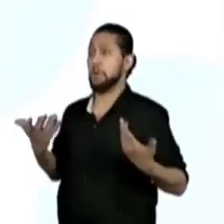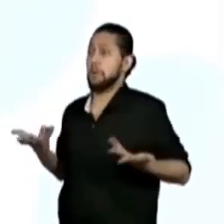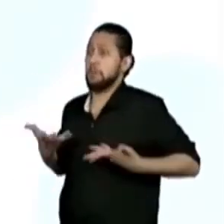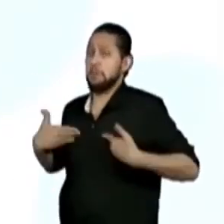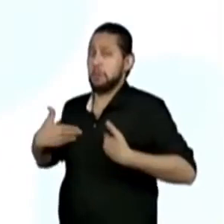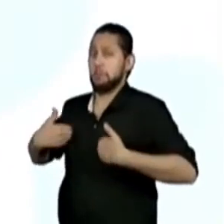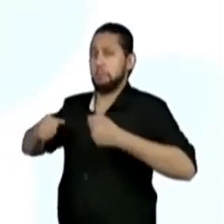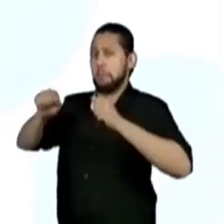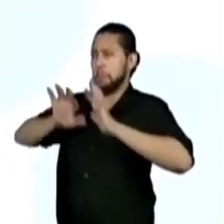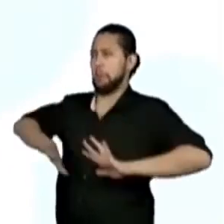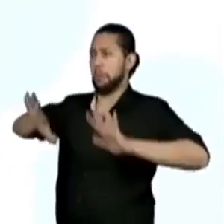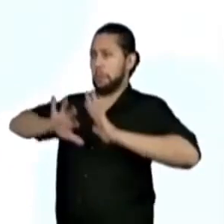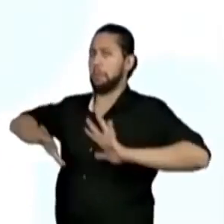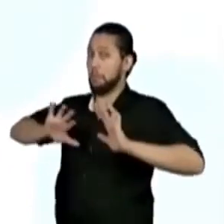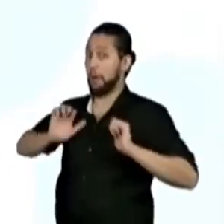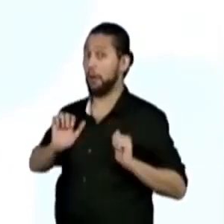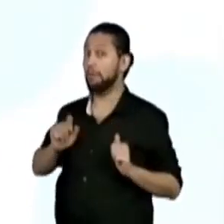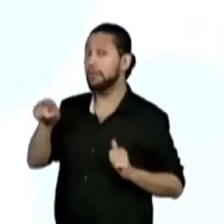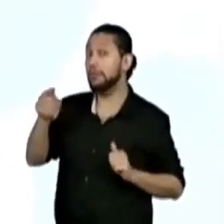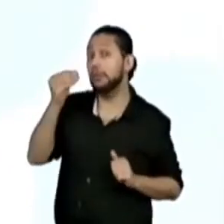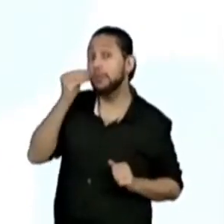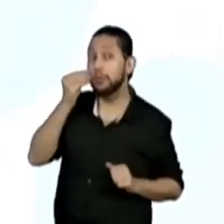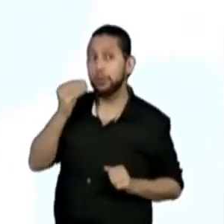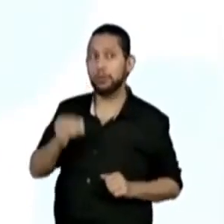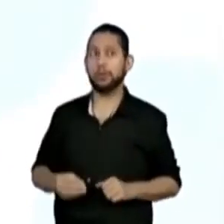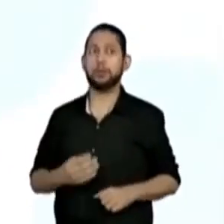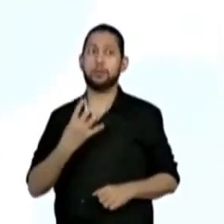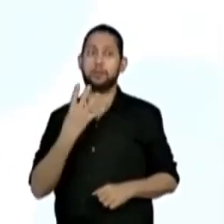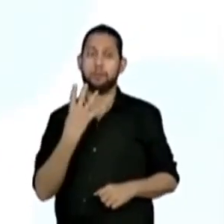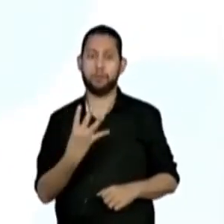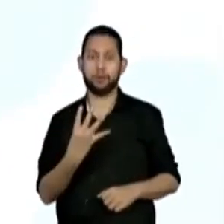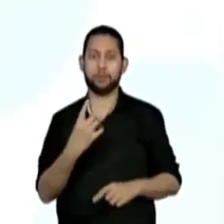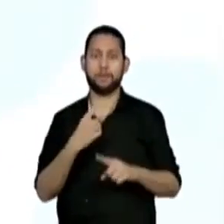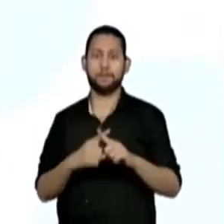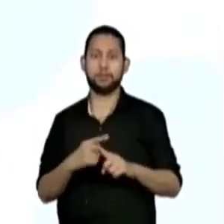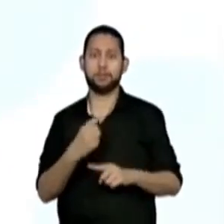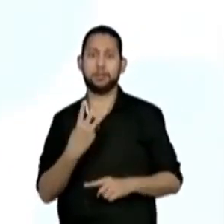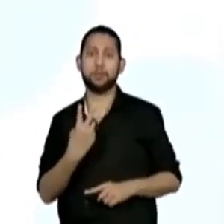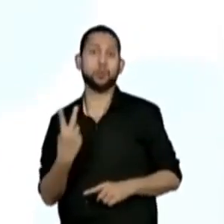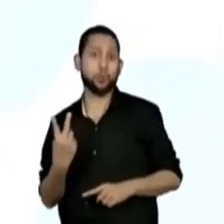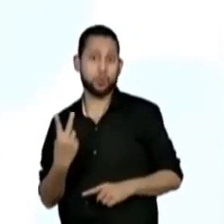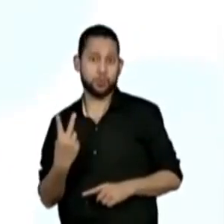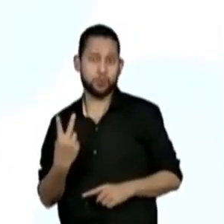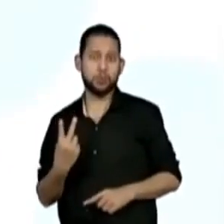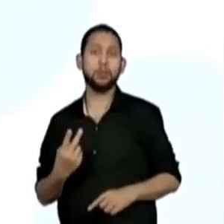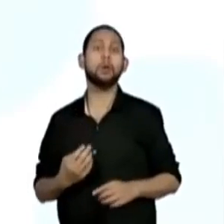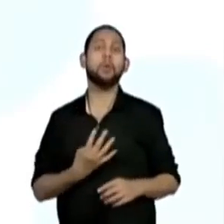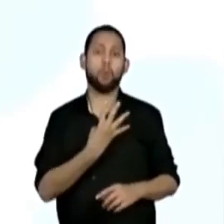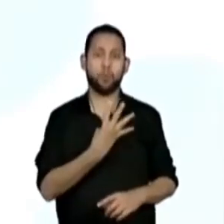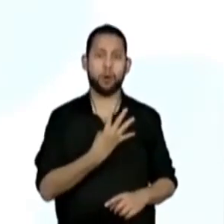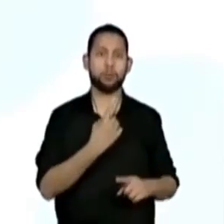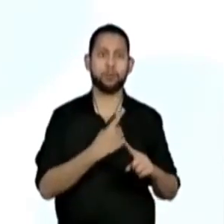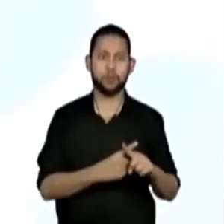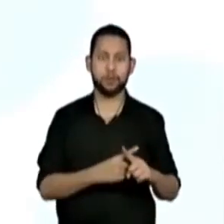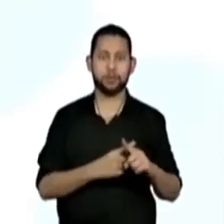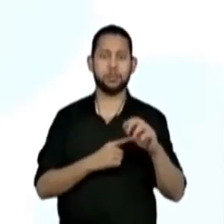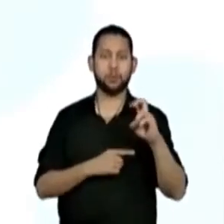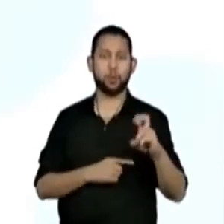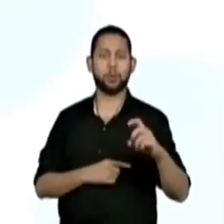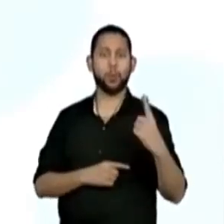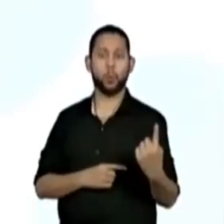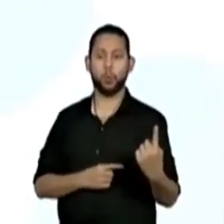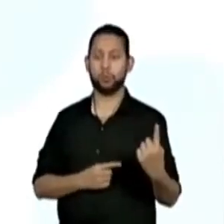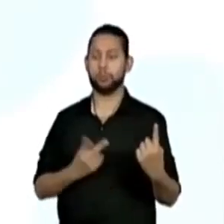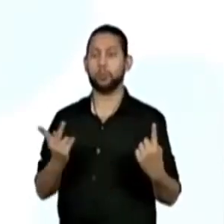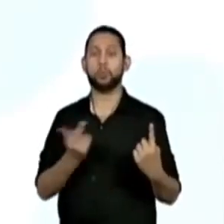agora eu quero, já que você entendeu, calcule 4 vezes 32 e 4 vezes 51.